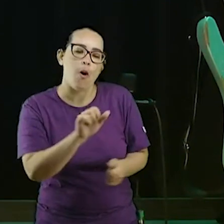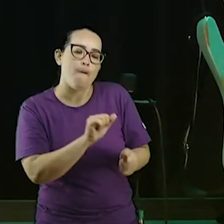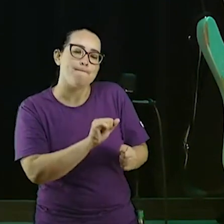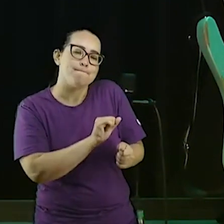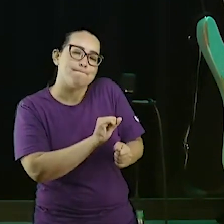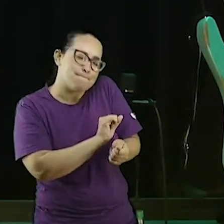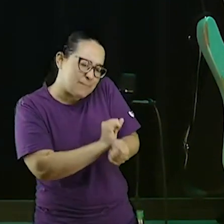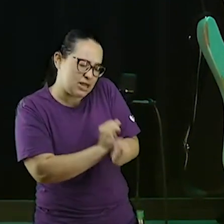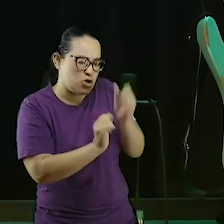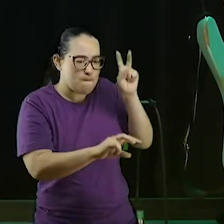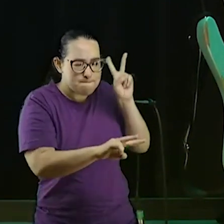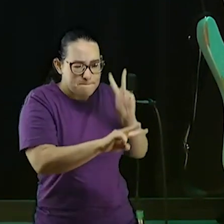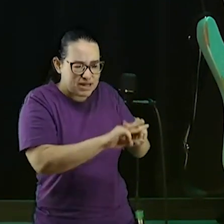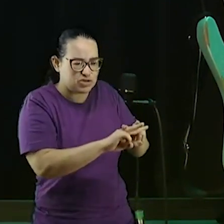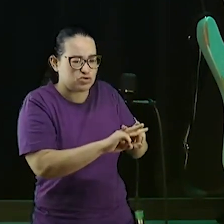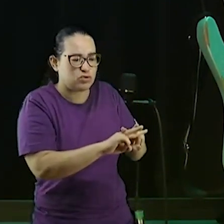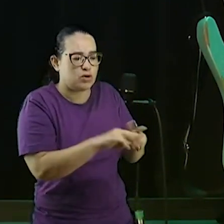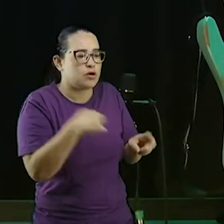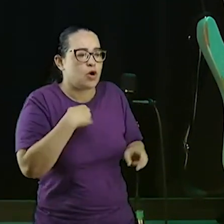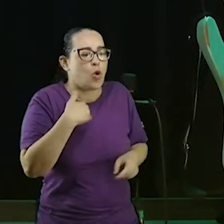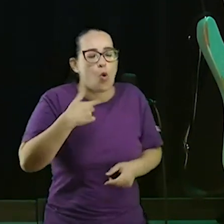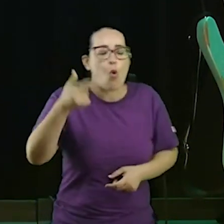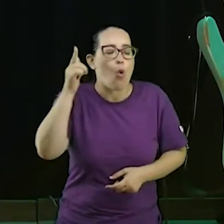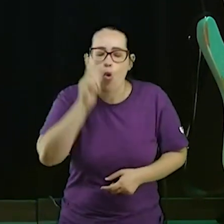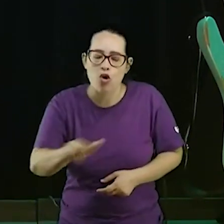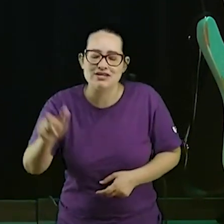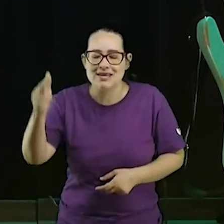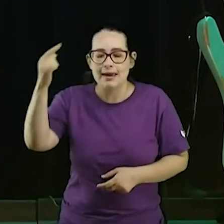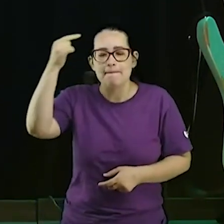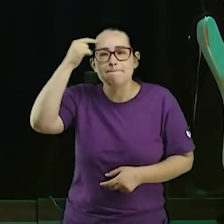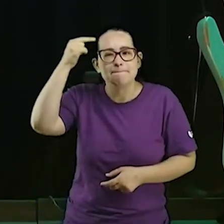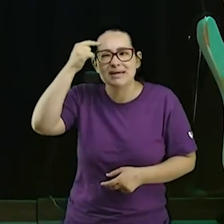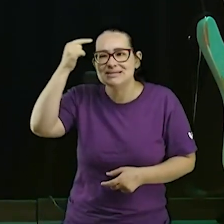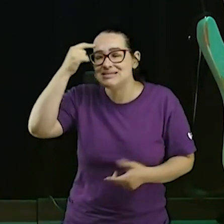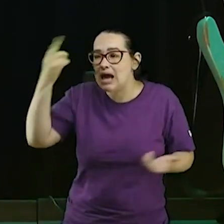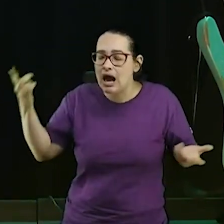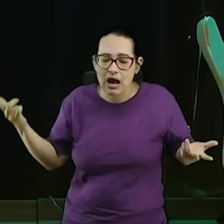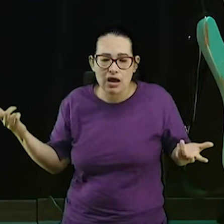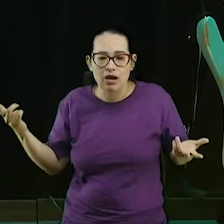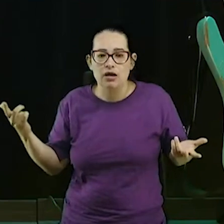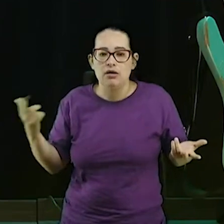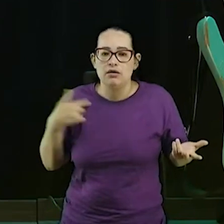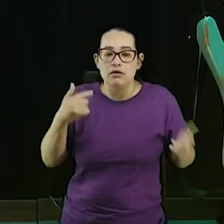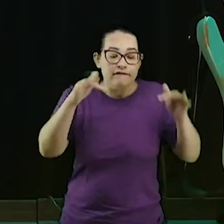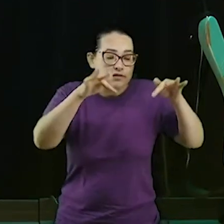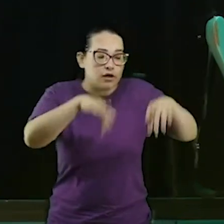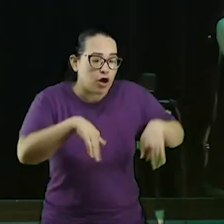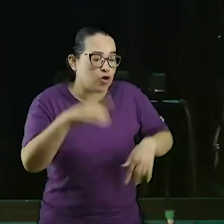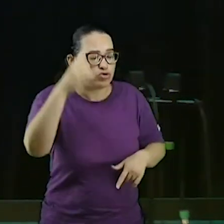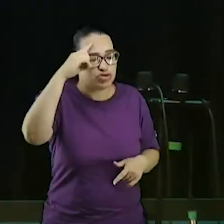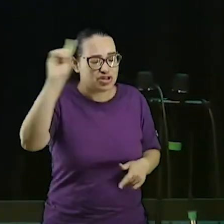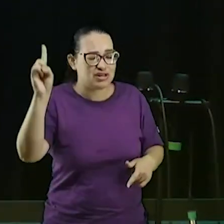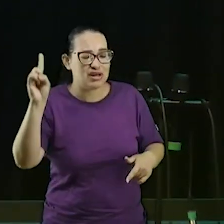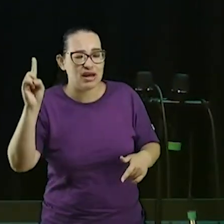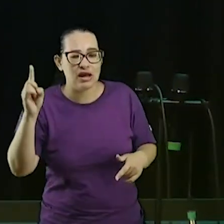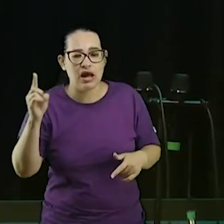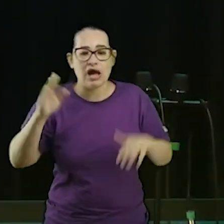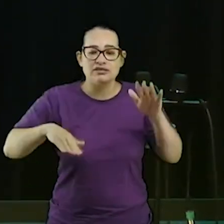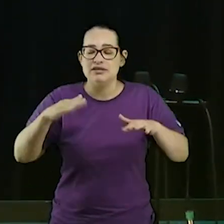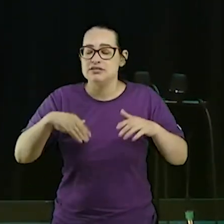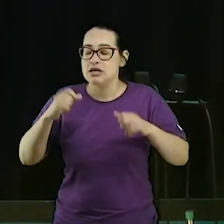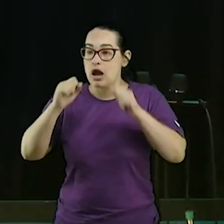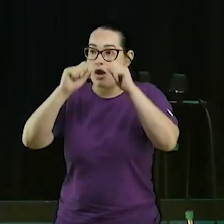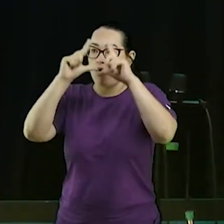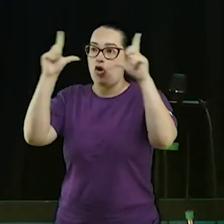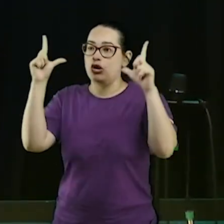pensar em liberdade. Você quer no final do dia, às vezes você já acorda de manhã pensando